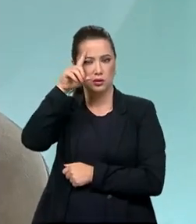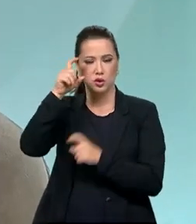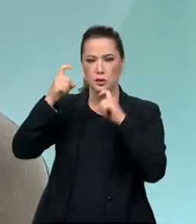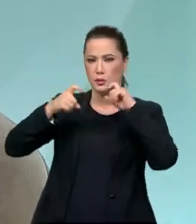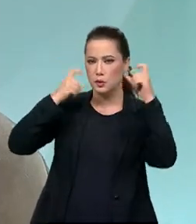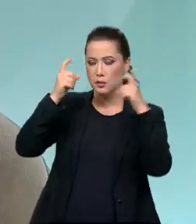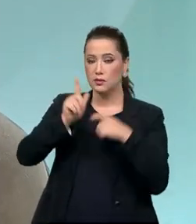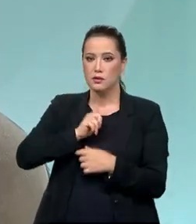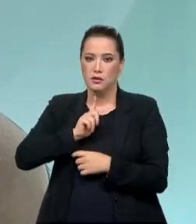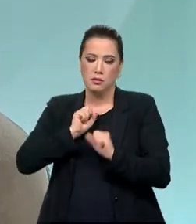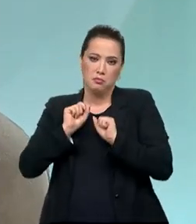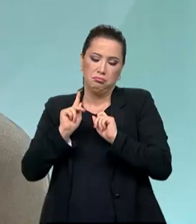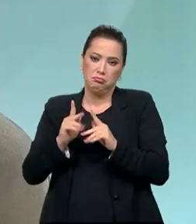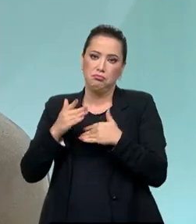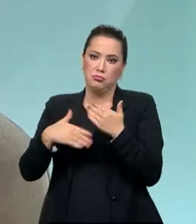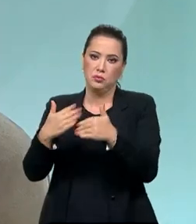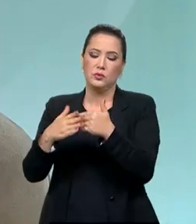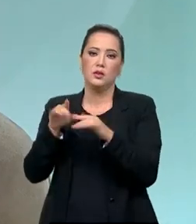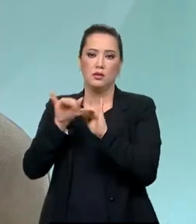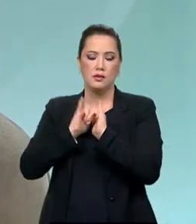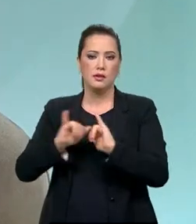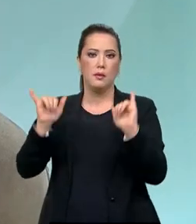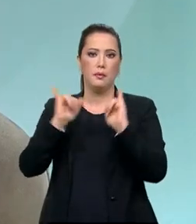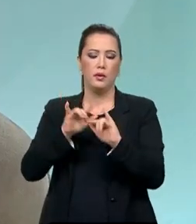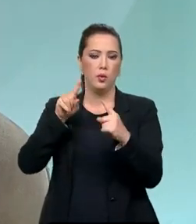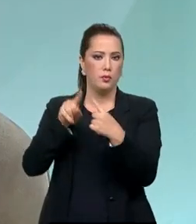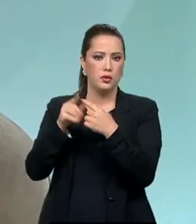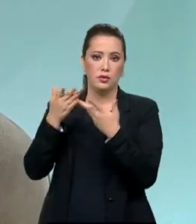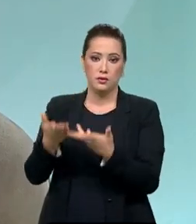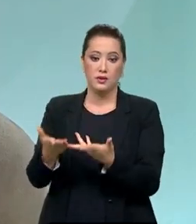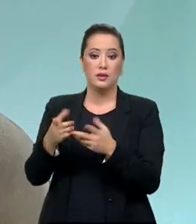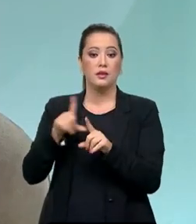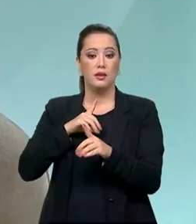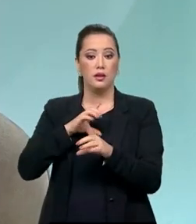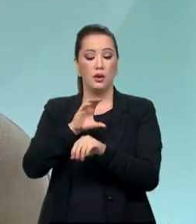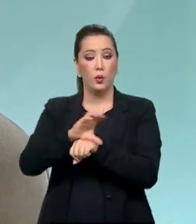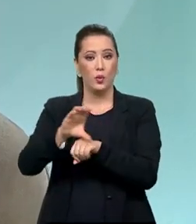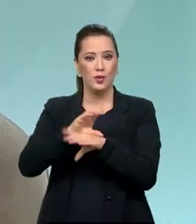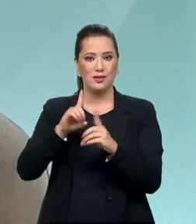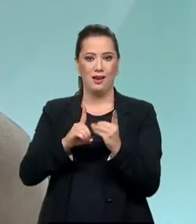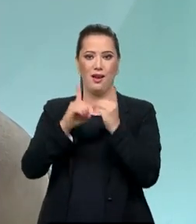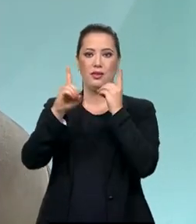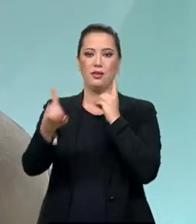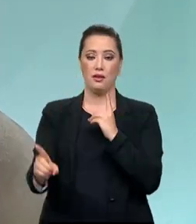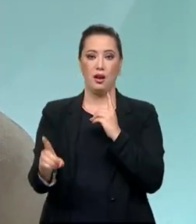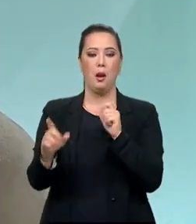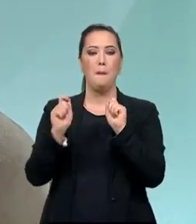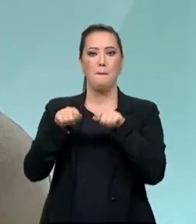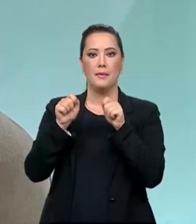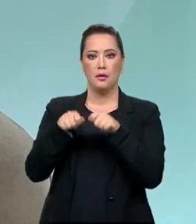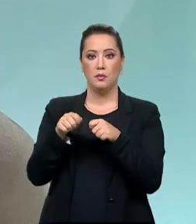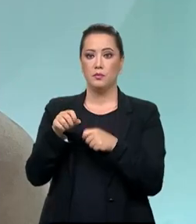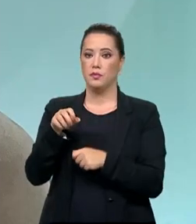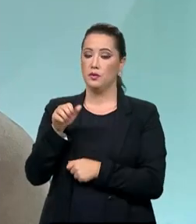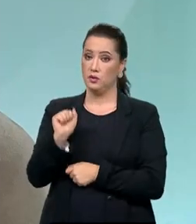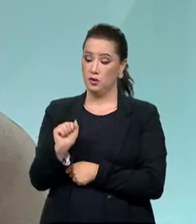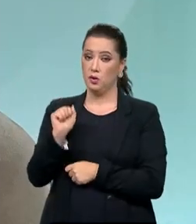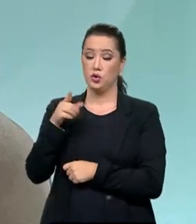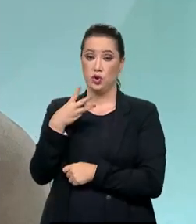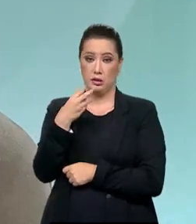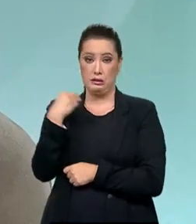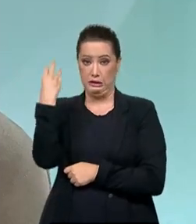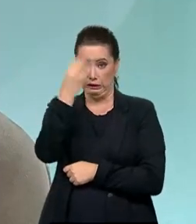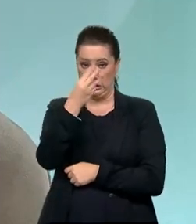preocupações. Então, essa campanha está destinada e estamos com o curso EAD. Se pode fazer na plataforma Avamec, 30 horas,